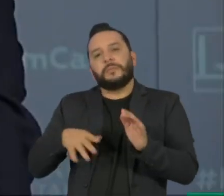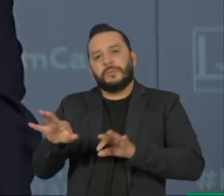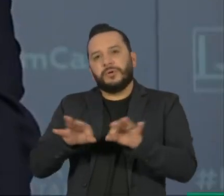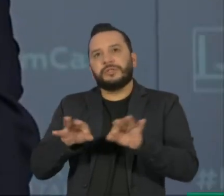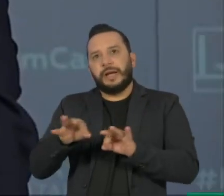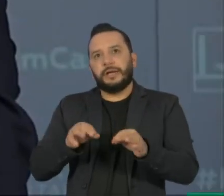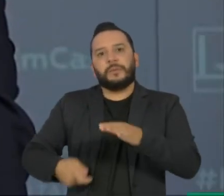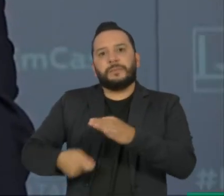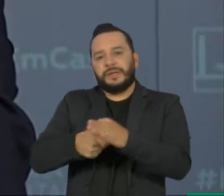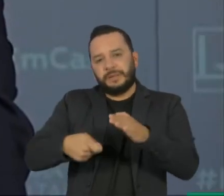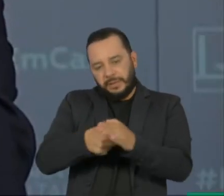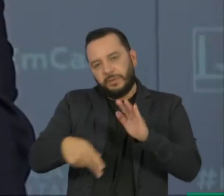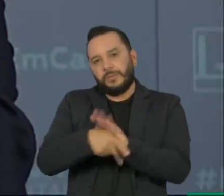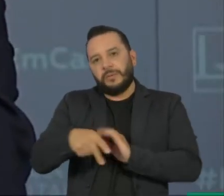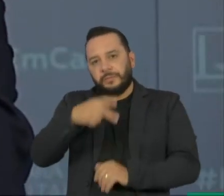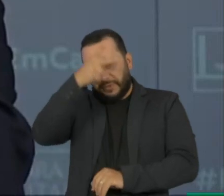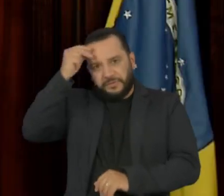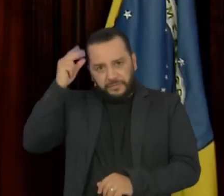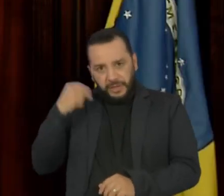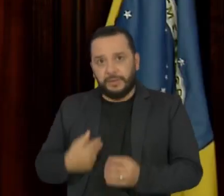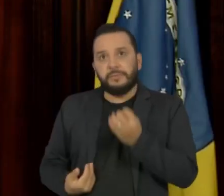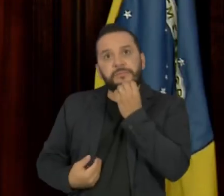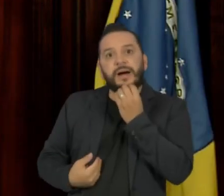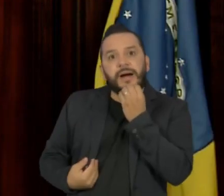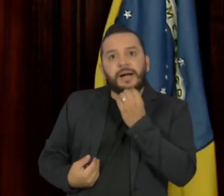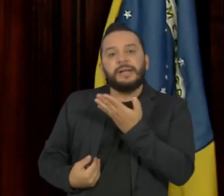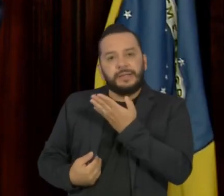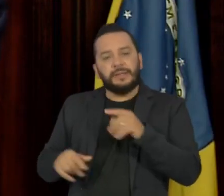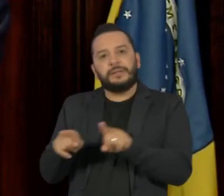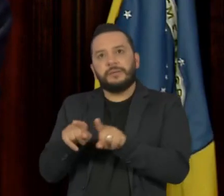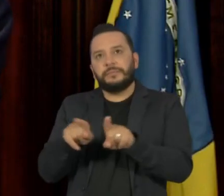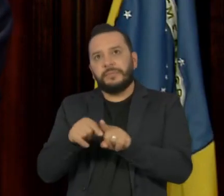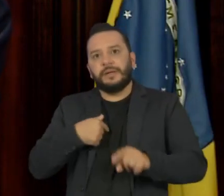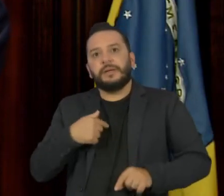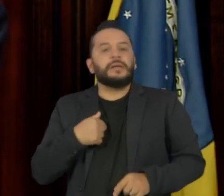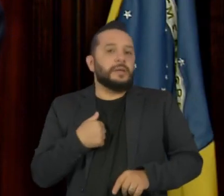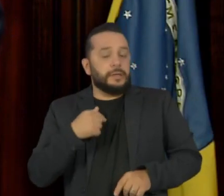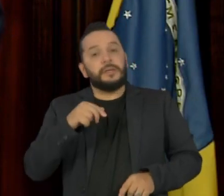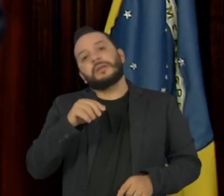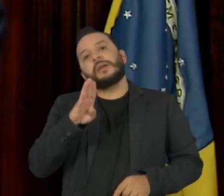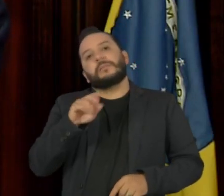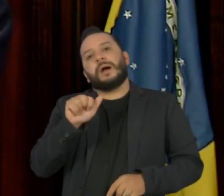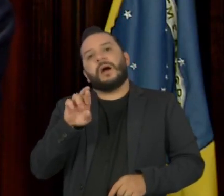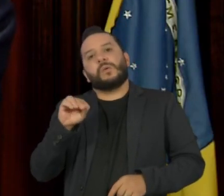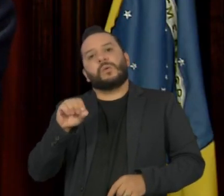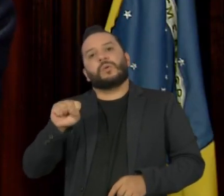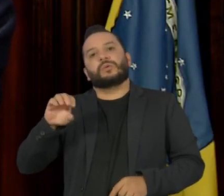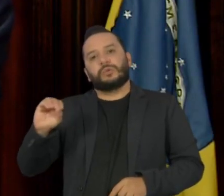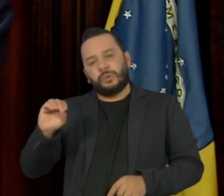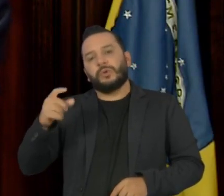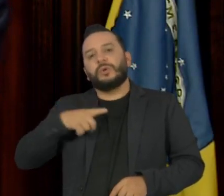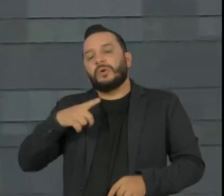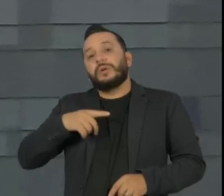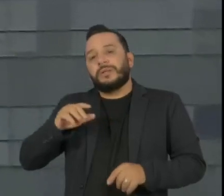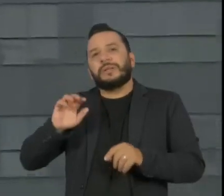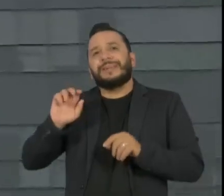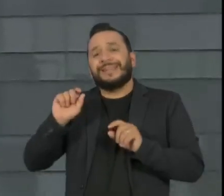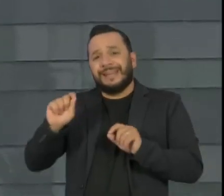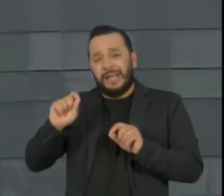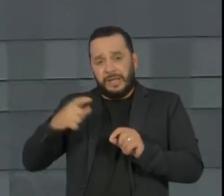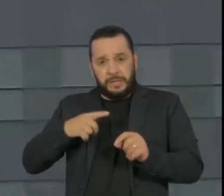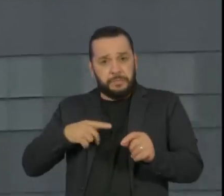O motivo foi o presidente da Câmara, Rodrigo Maia, e do TSE, ministro Roberto Barroso, terem excluído a possibilidade de